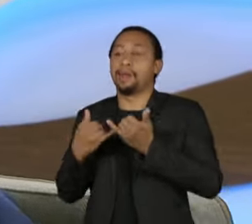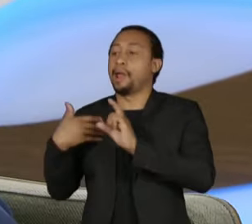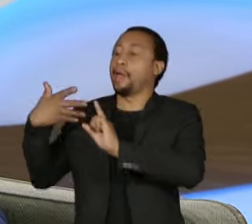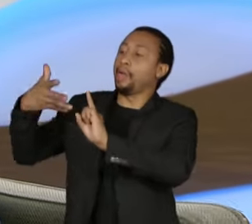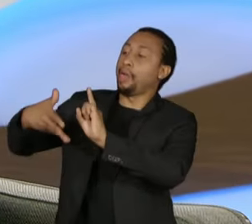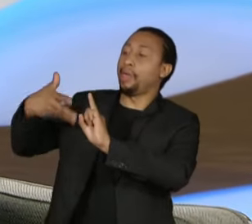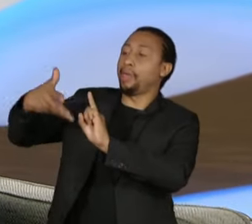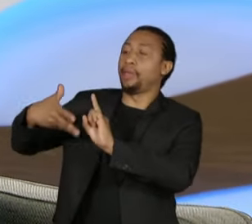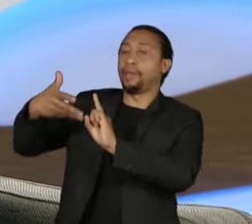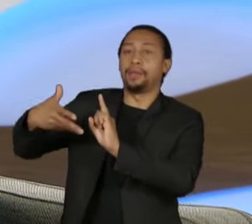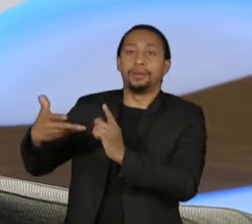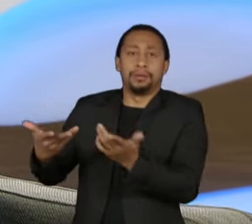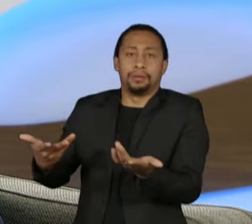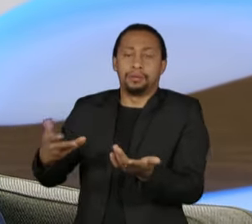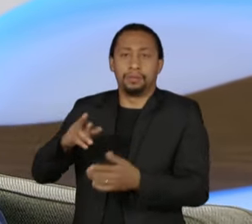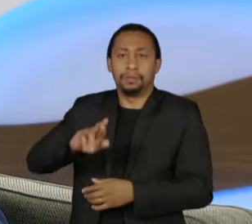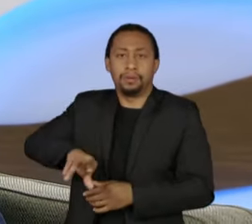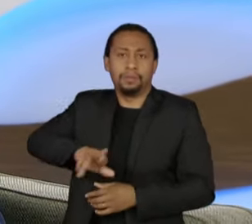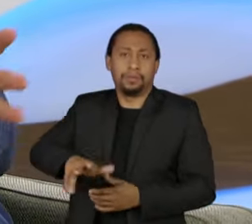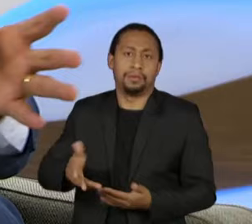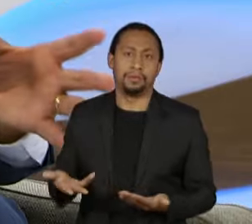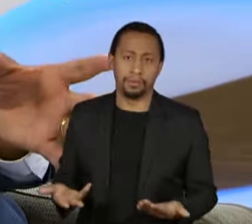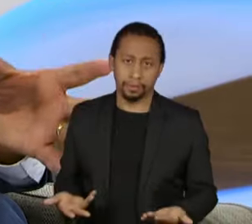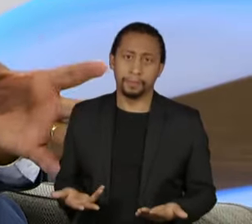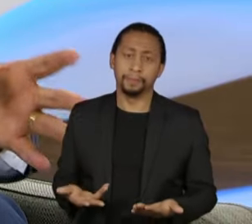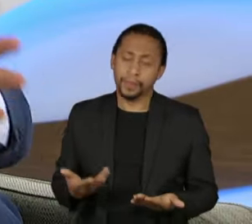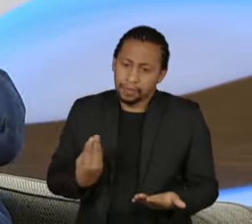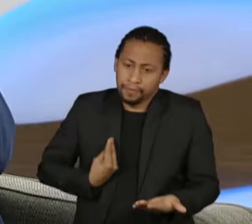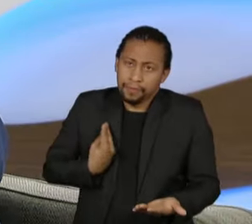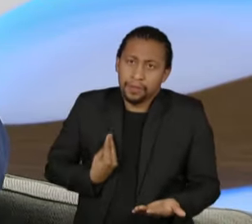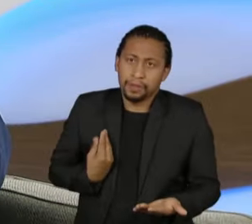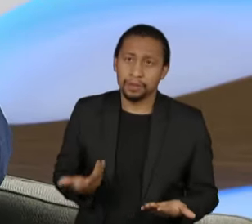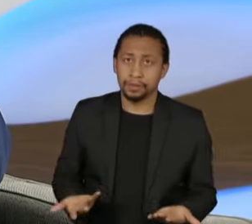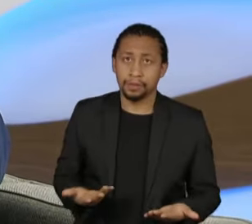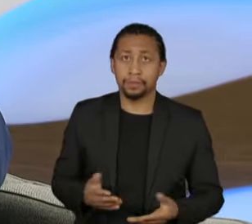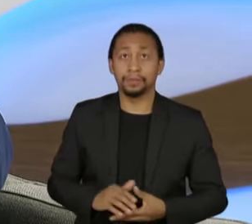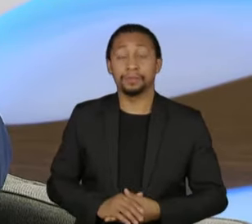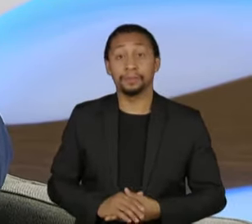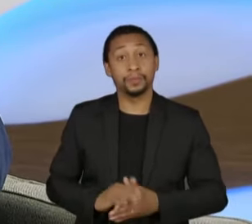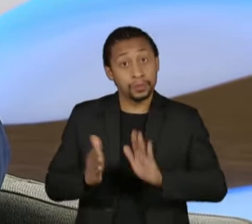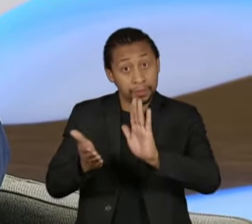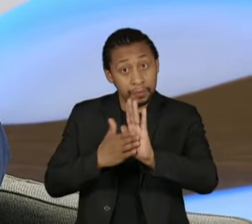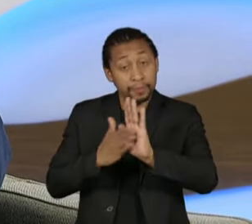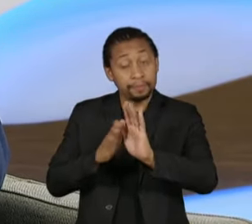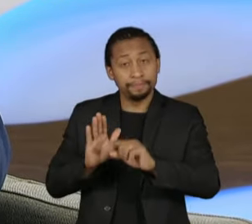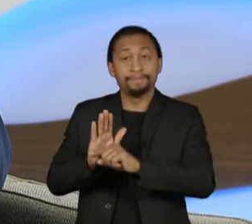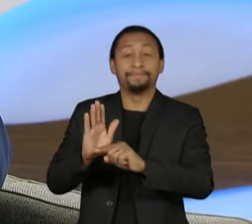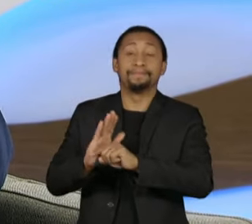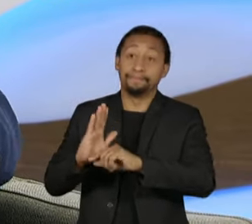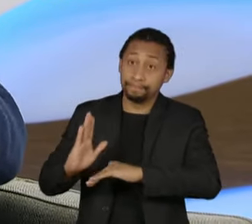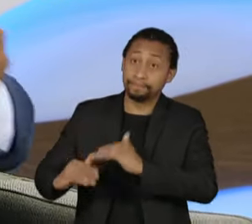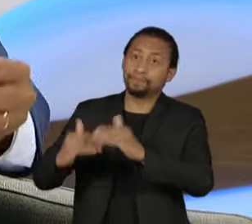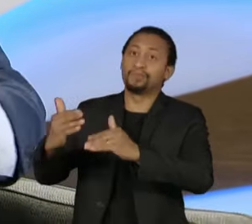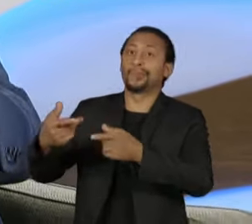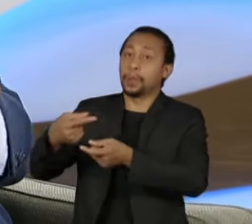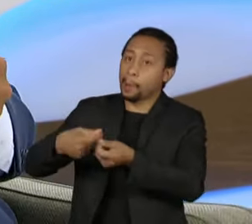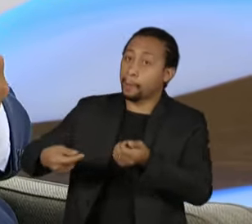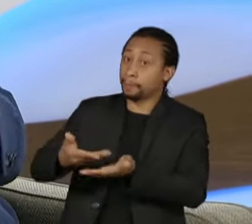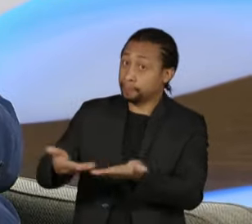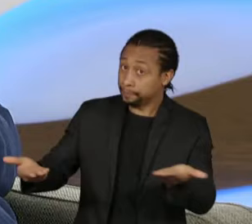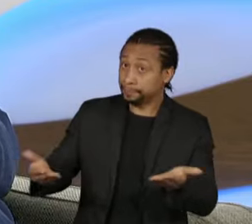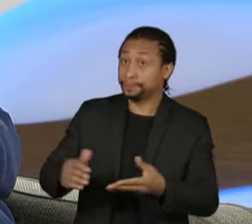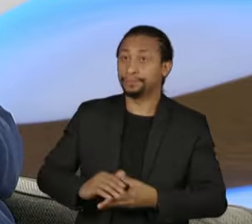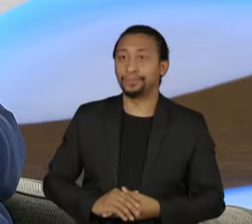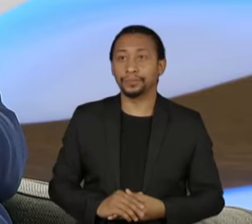Do outro lado, aposta que a gente precisa ajudar a ter crescimento na economia. A vai emprego,